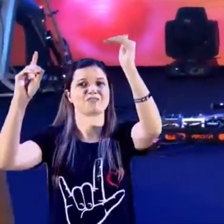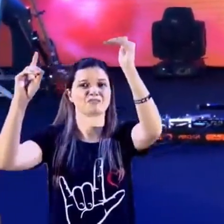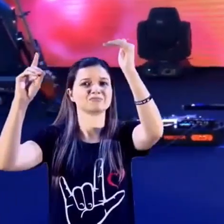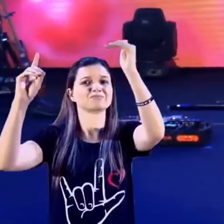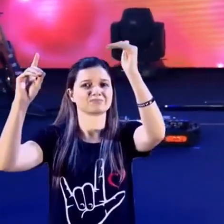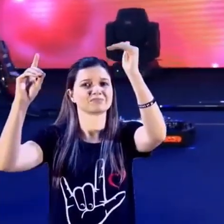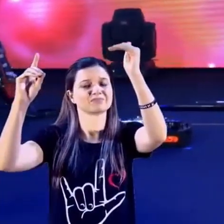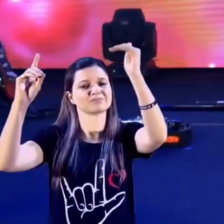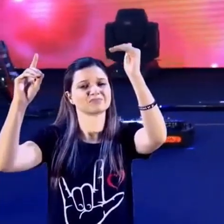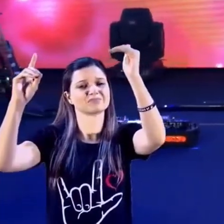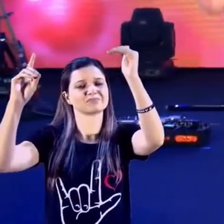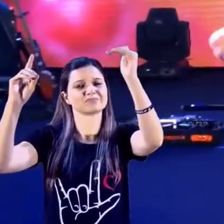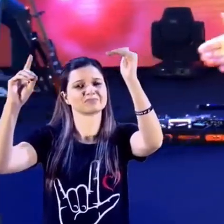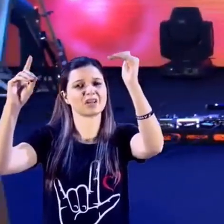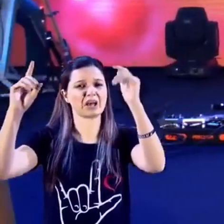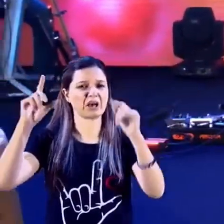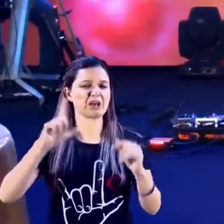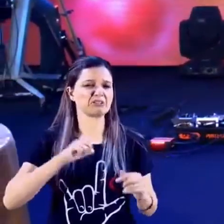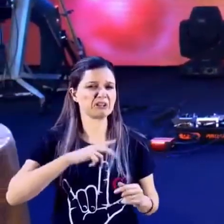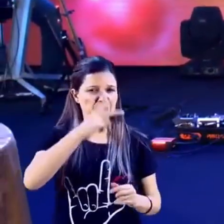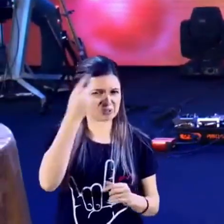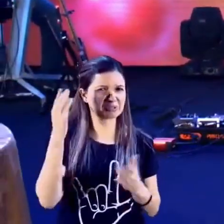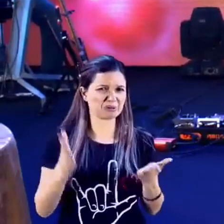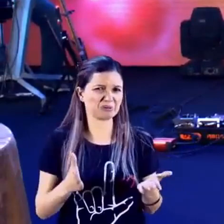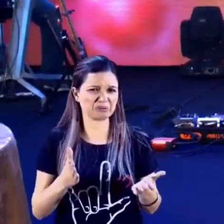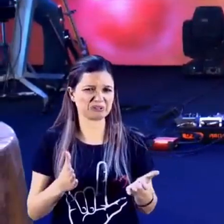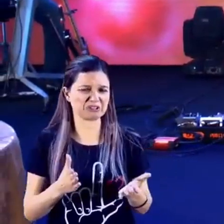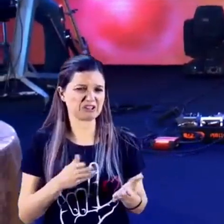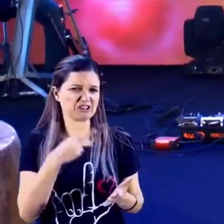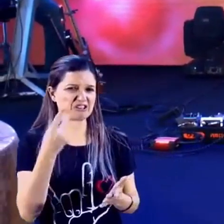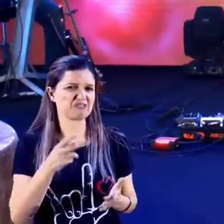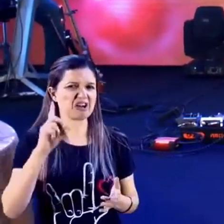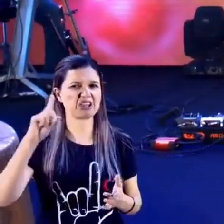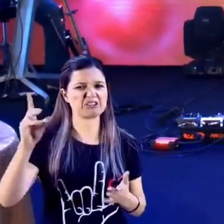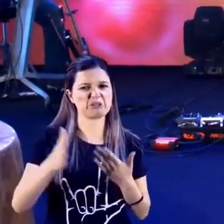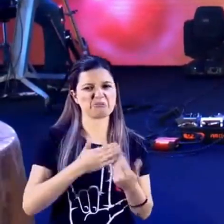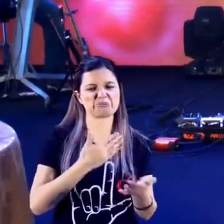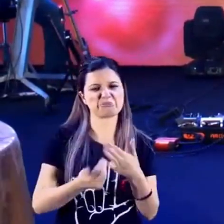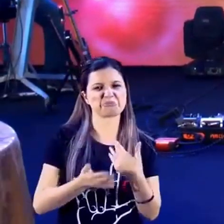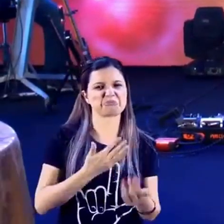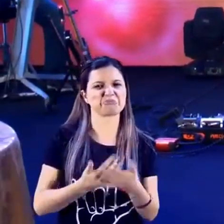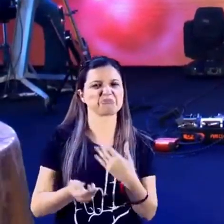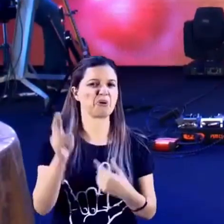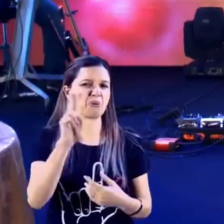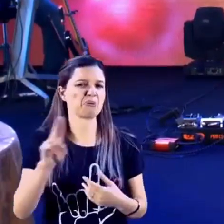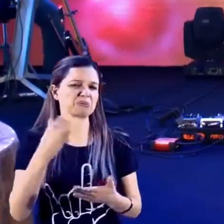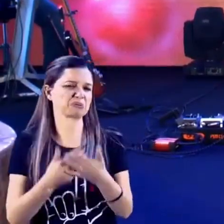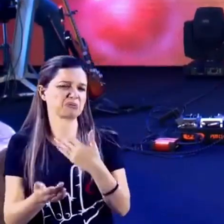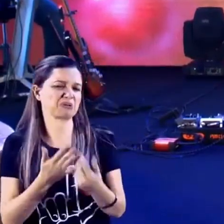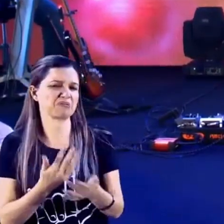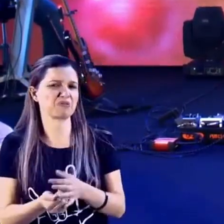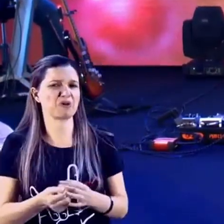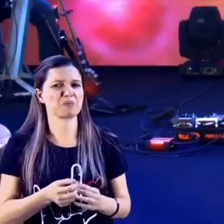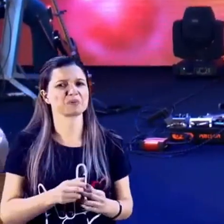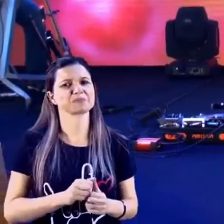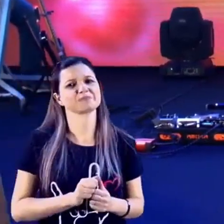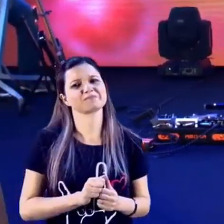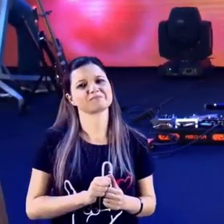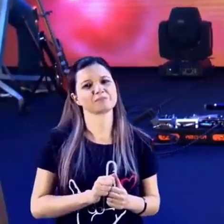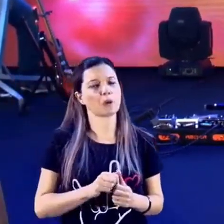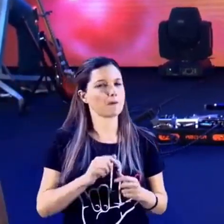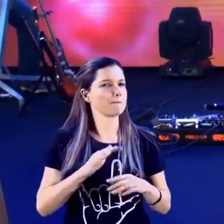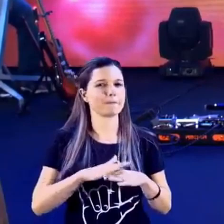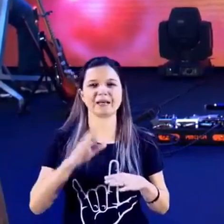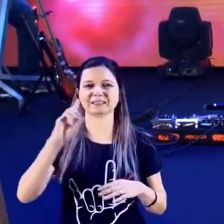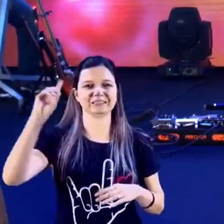por Deus. Usa o nome de Deus em vão. A palavra dele não vale nada. Mas a palavra de Deus não volta vazia. Ele não tinha ninguém por